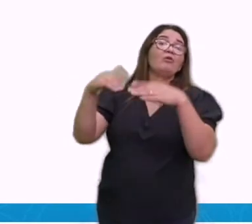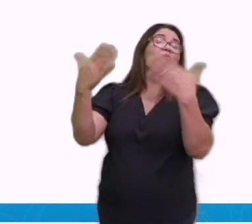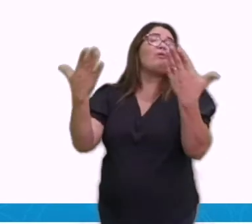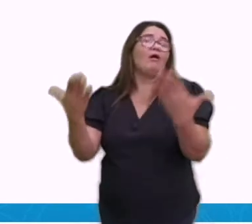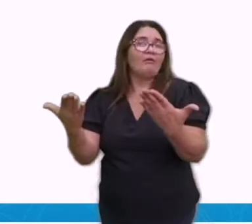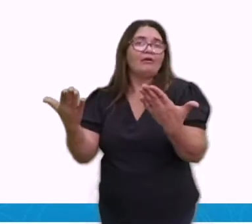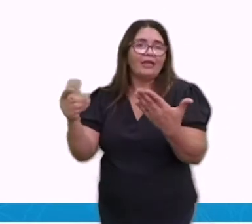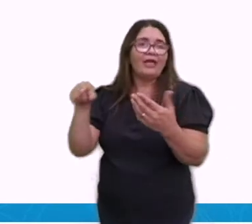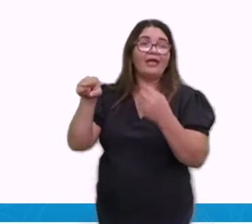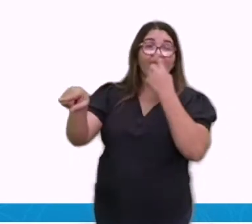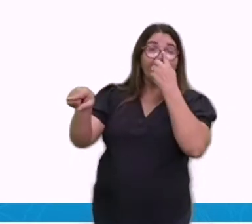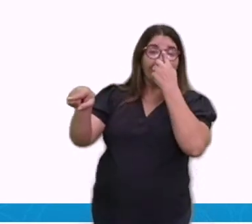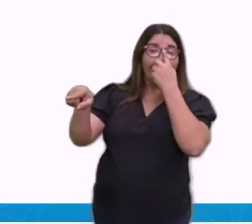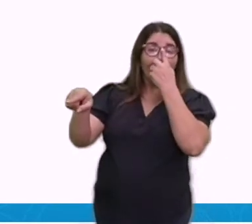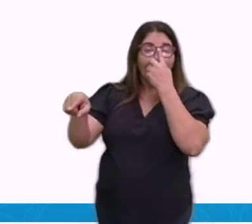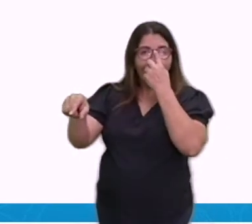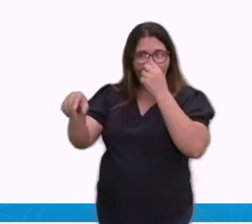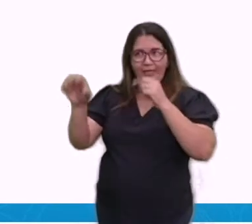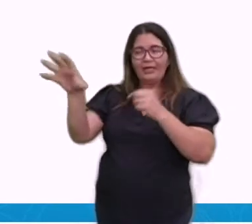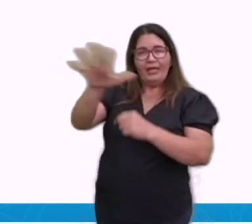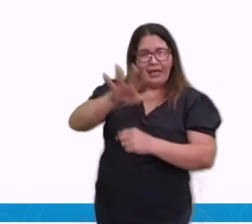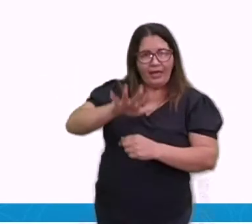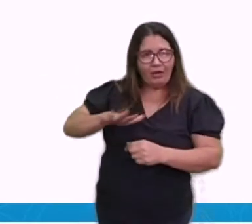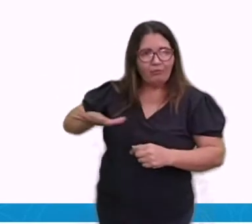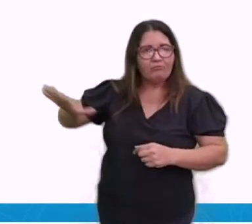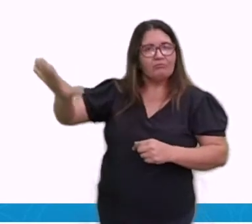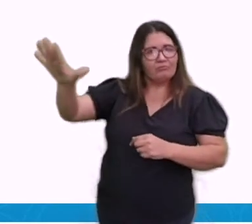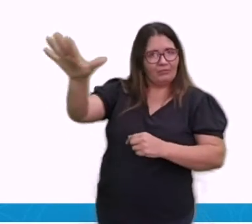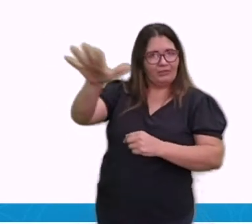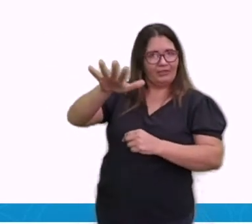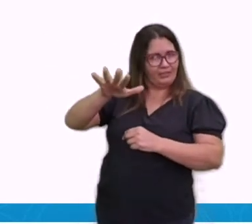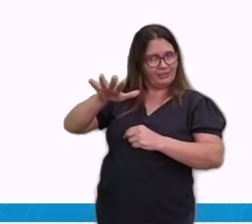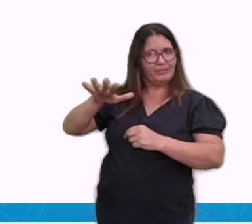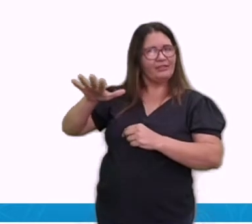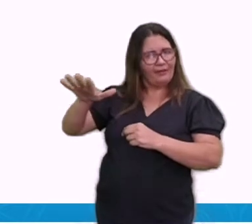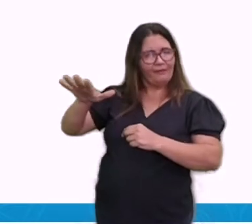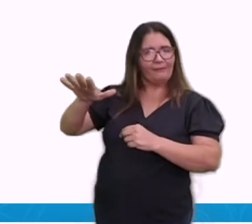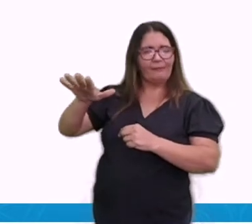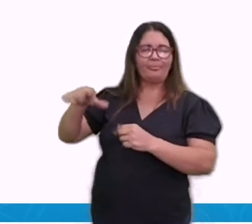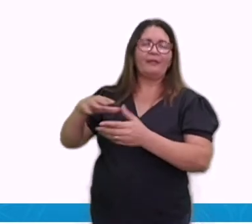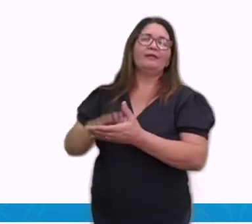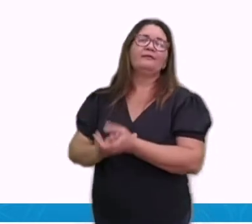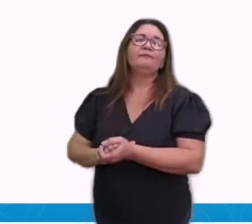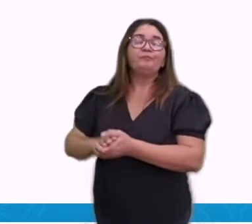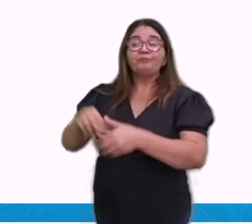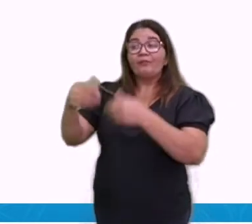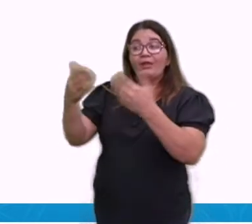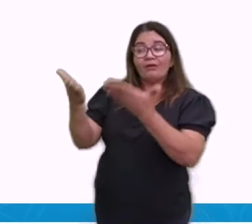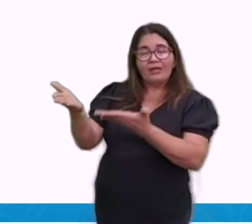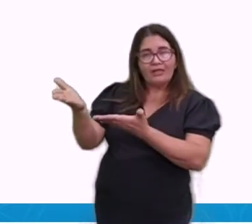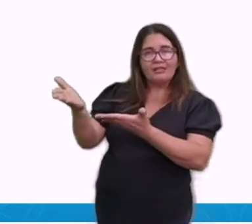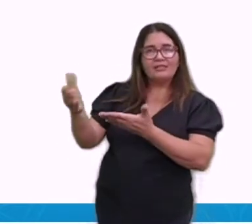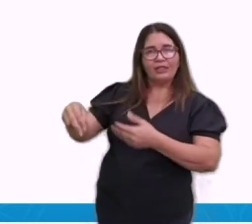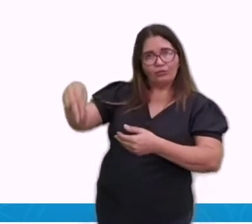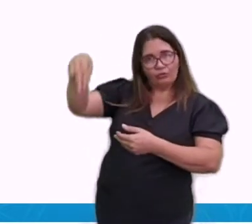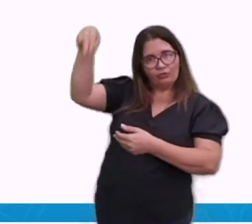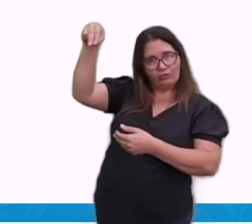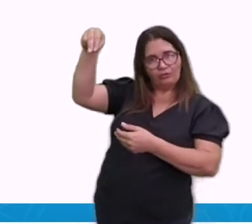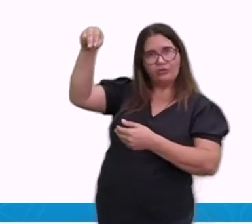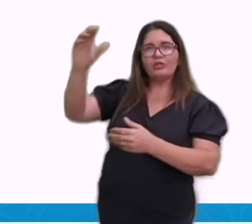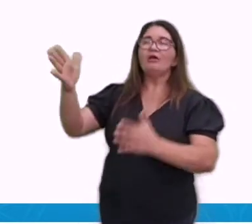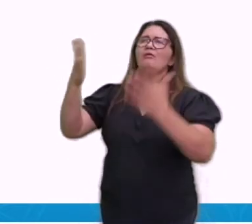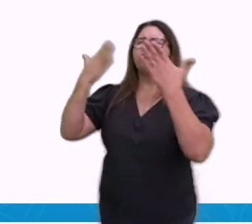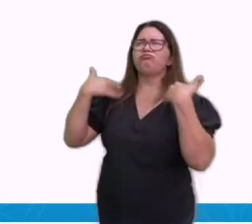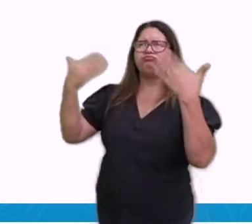já falou os tipos de clima. Então, vou pegar agora as regiões do Brasil e vamos falar um pouquinho sobre elas. Então, quente,